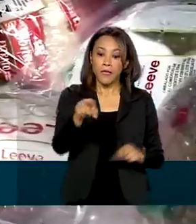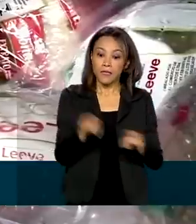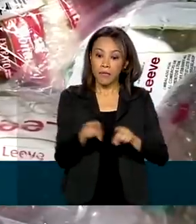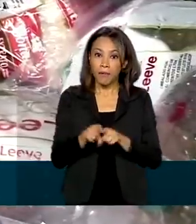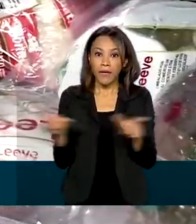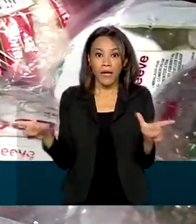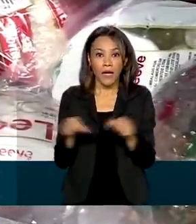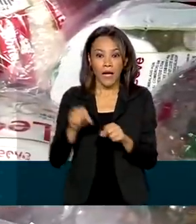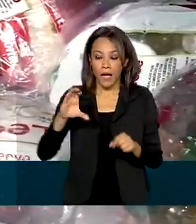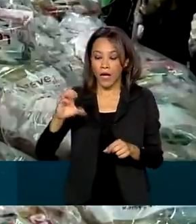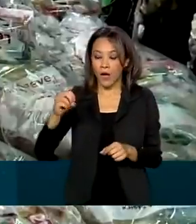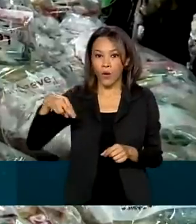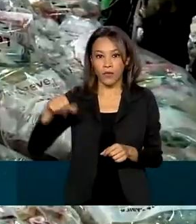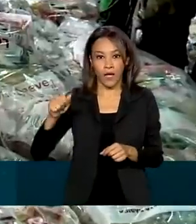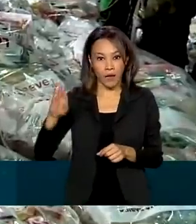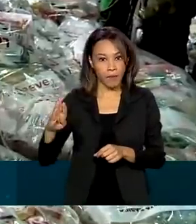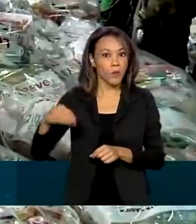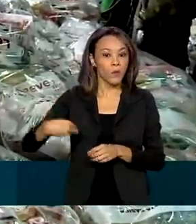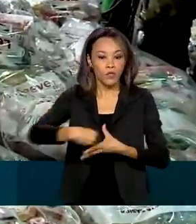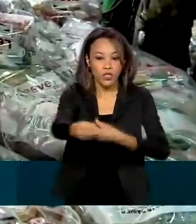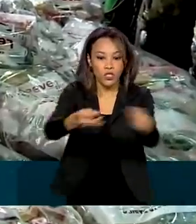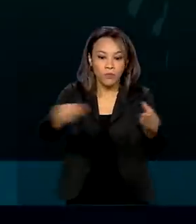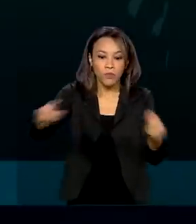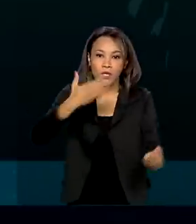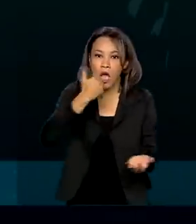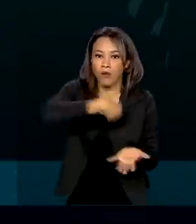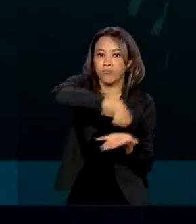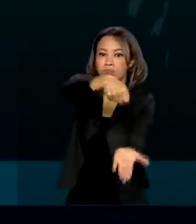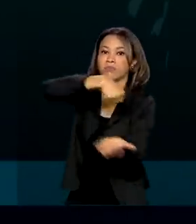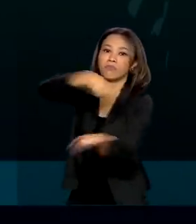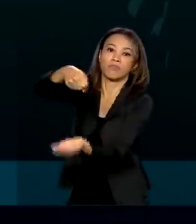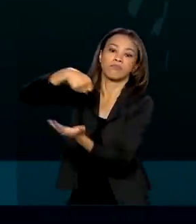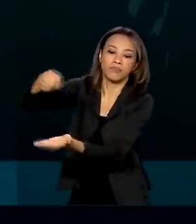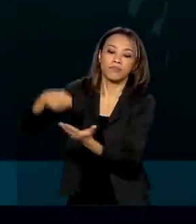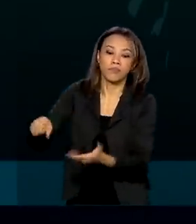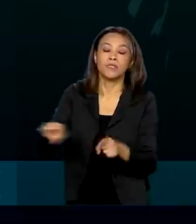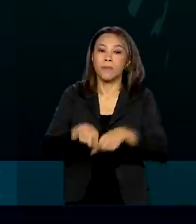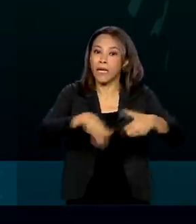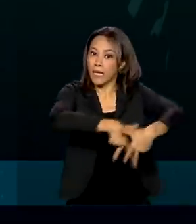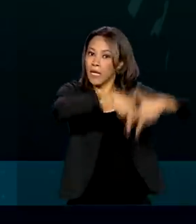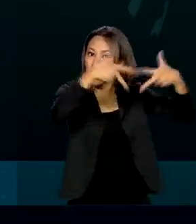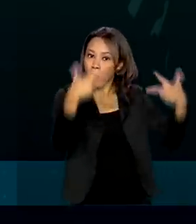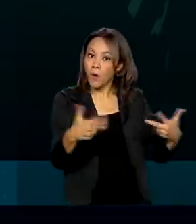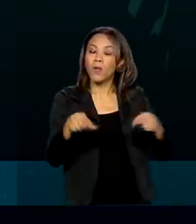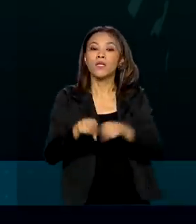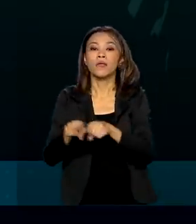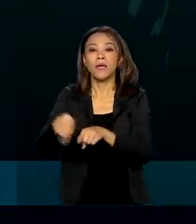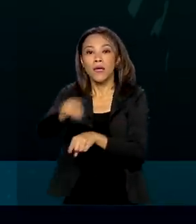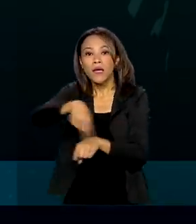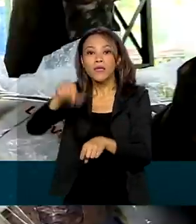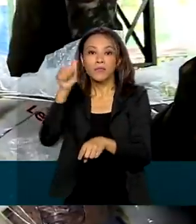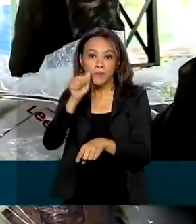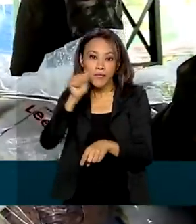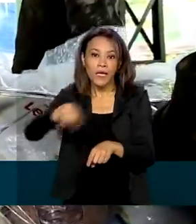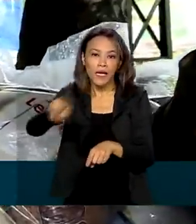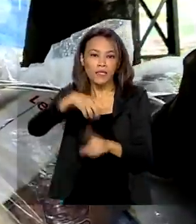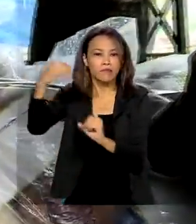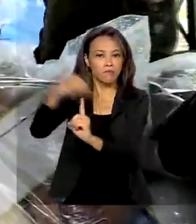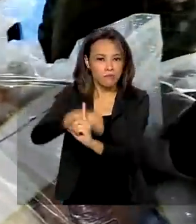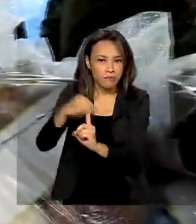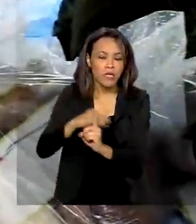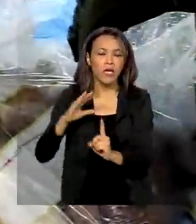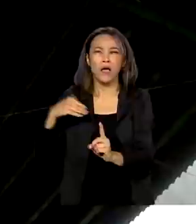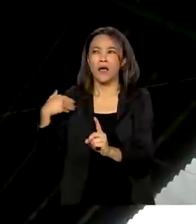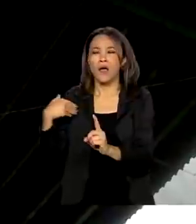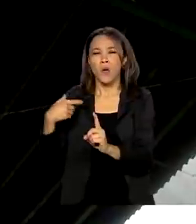colaborou distribuindo cestas básicas. Essa ação foi estendida a quilombolas e mulheres em situação de vulnerabilidade. Só até o